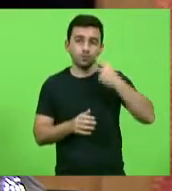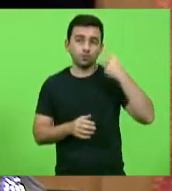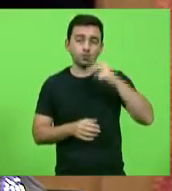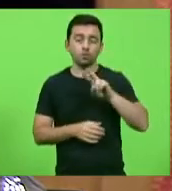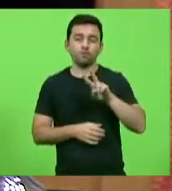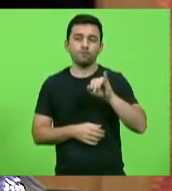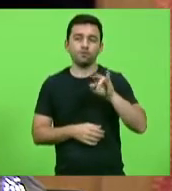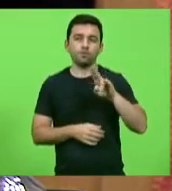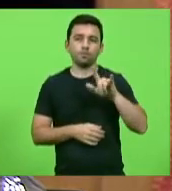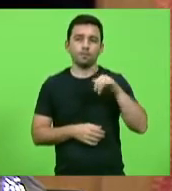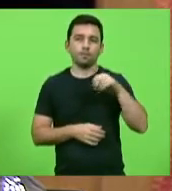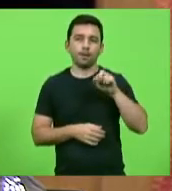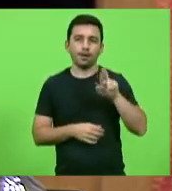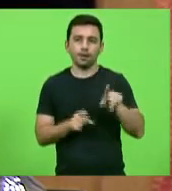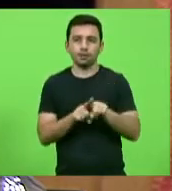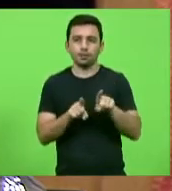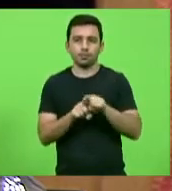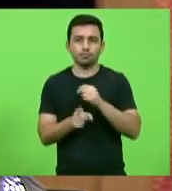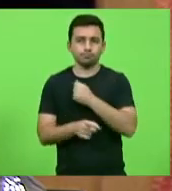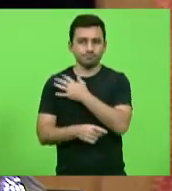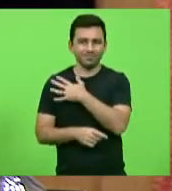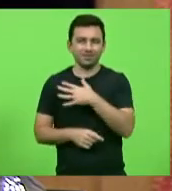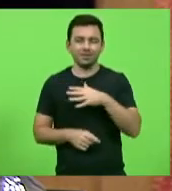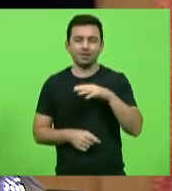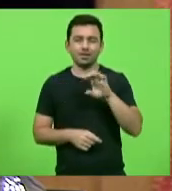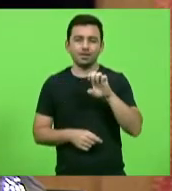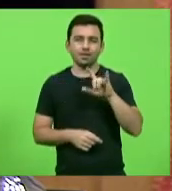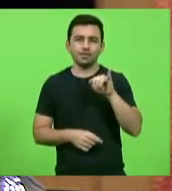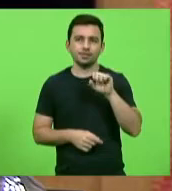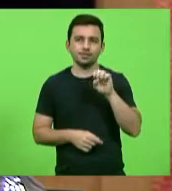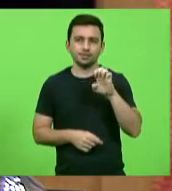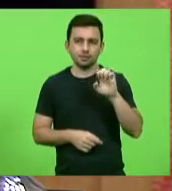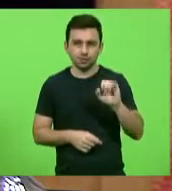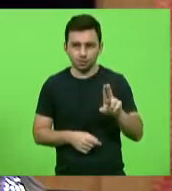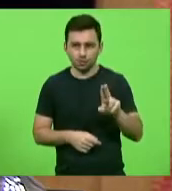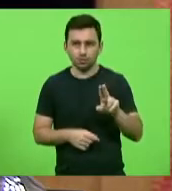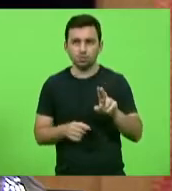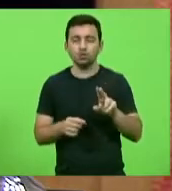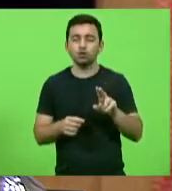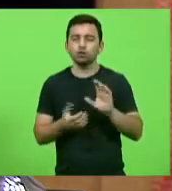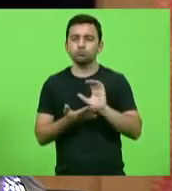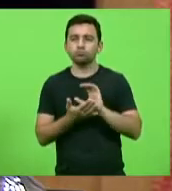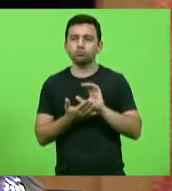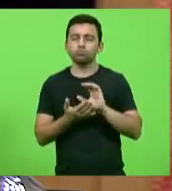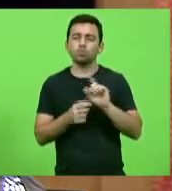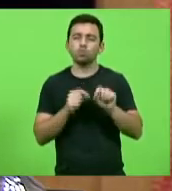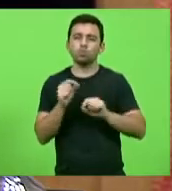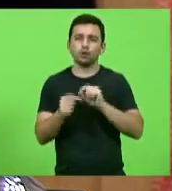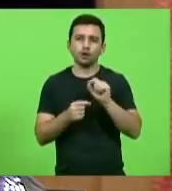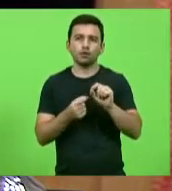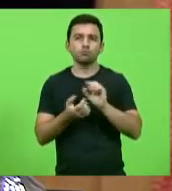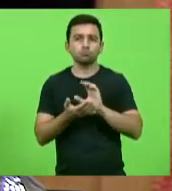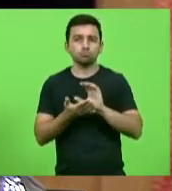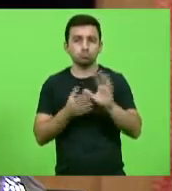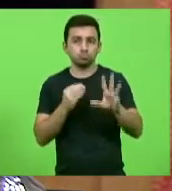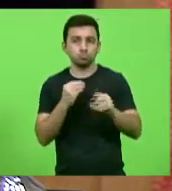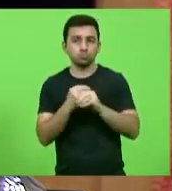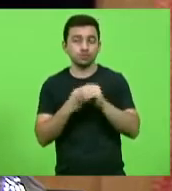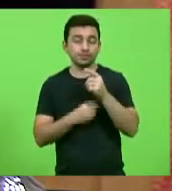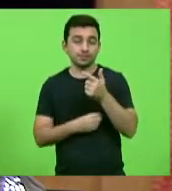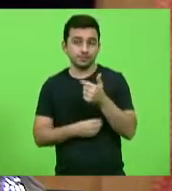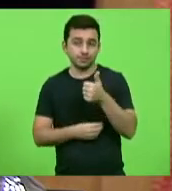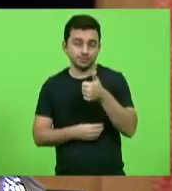do Sargento Eliseu, da Polícia Militar, e destinamos uma emenda de R 120 mil